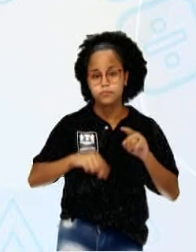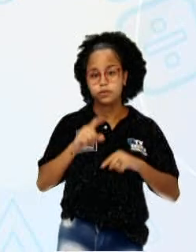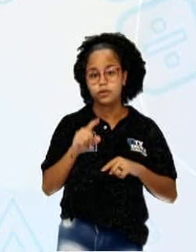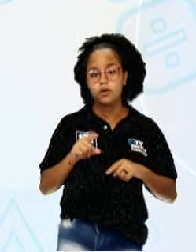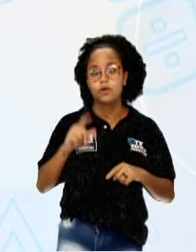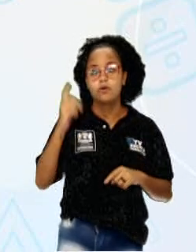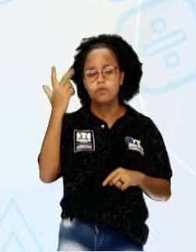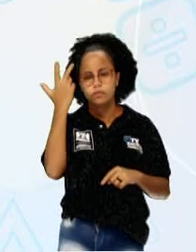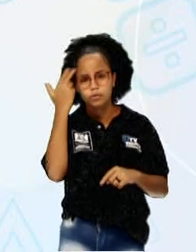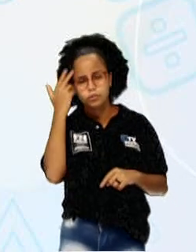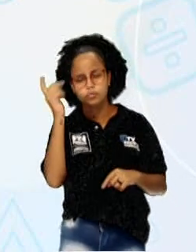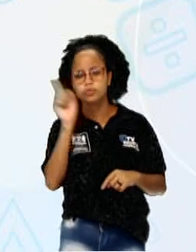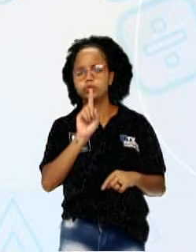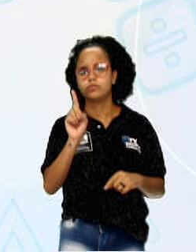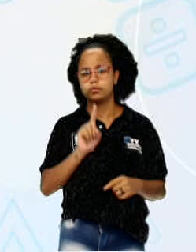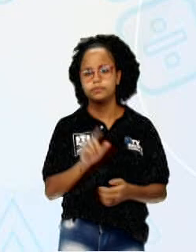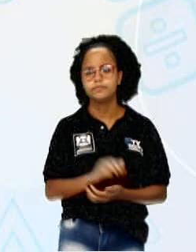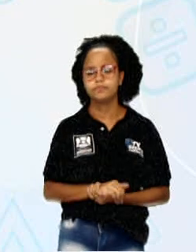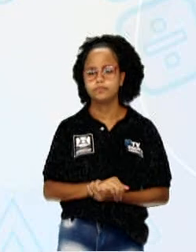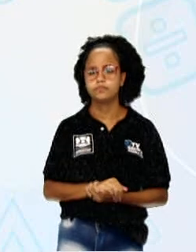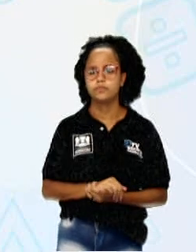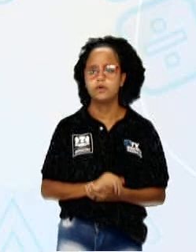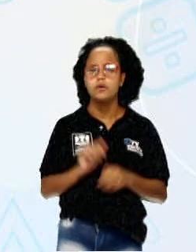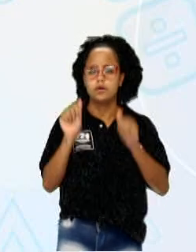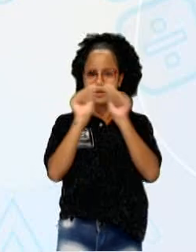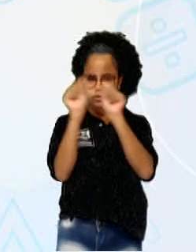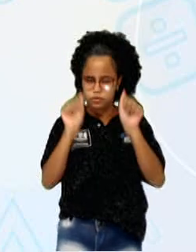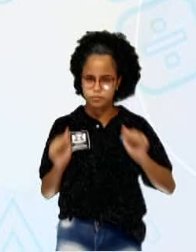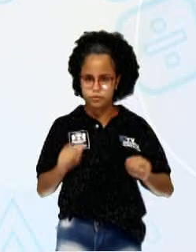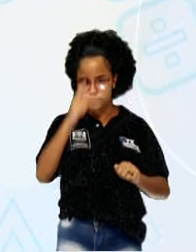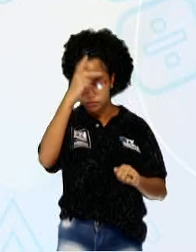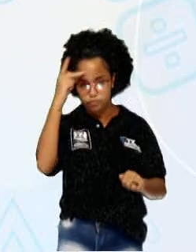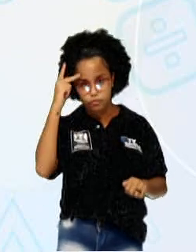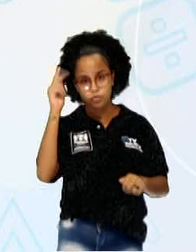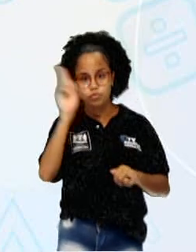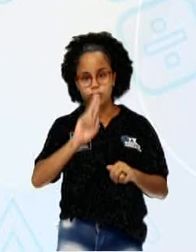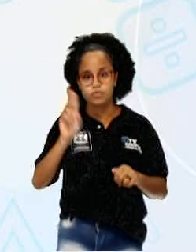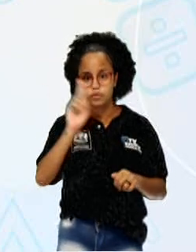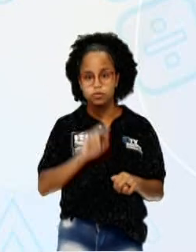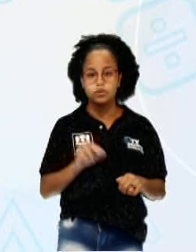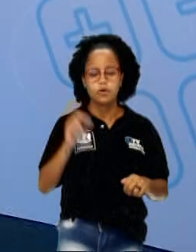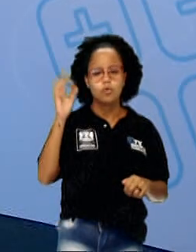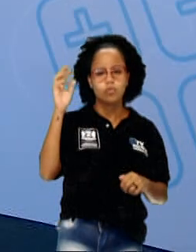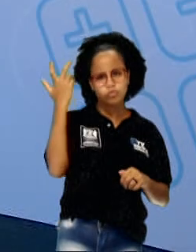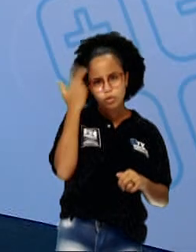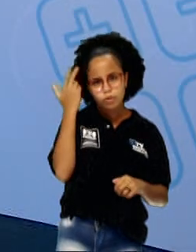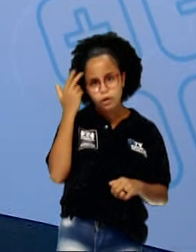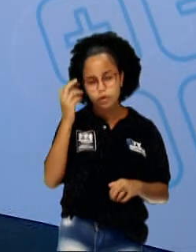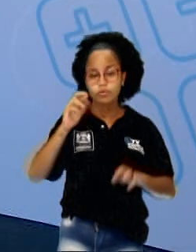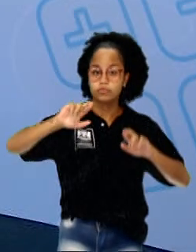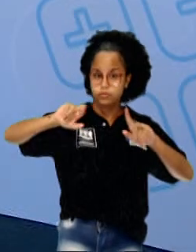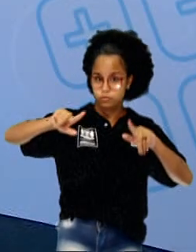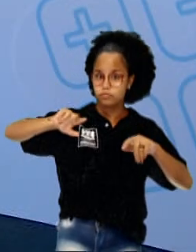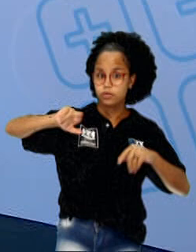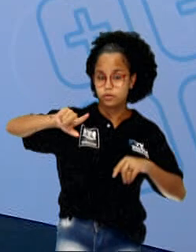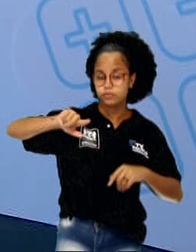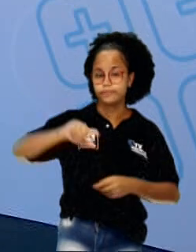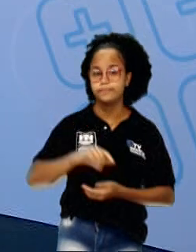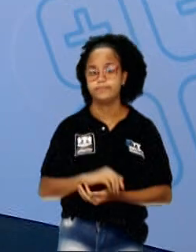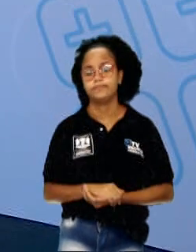verdade não convencional também, né? Que alguns artistas usam material convencional e outros usam materiais não convencionais.